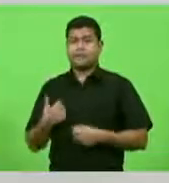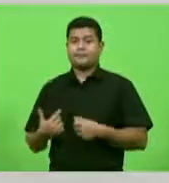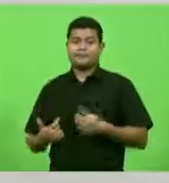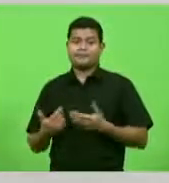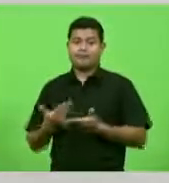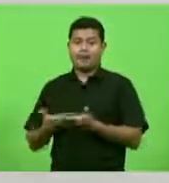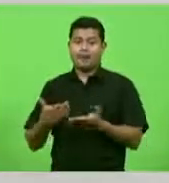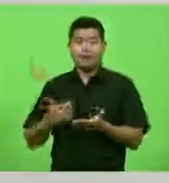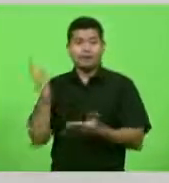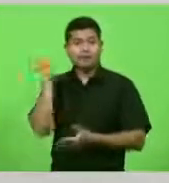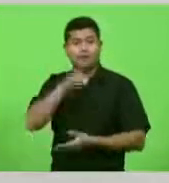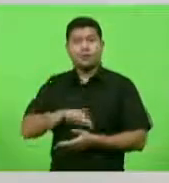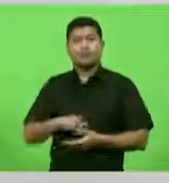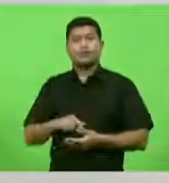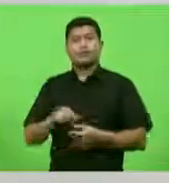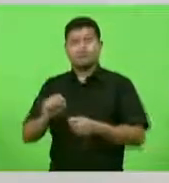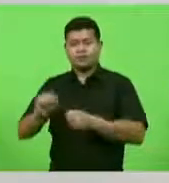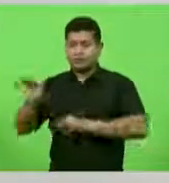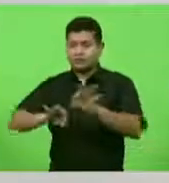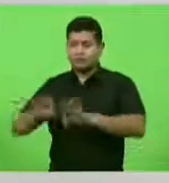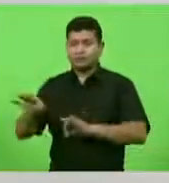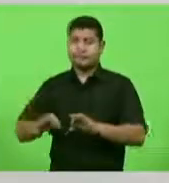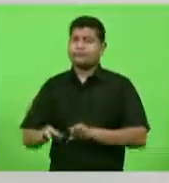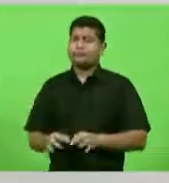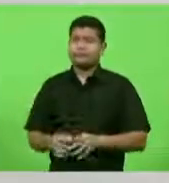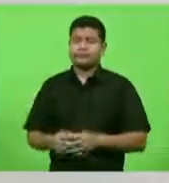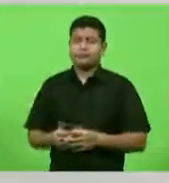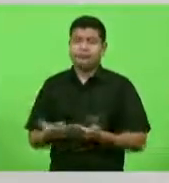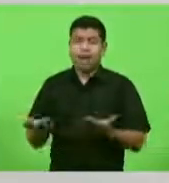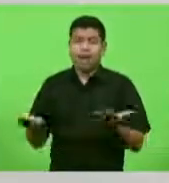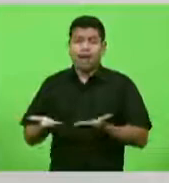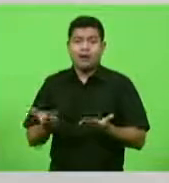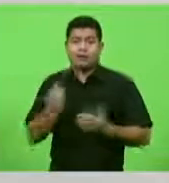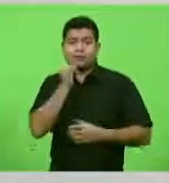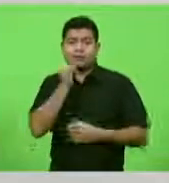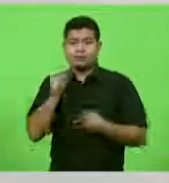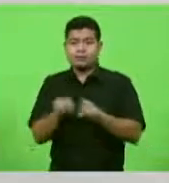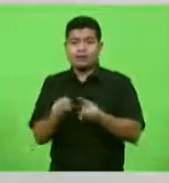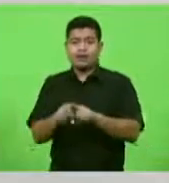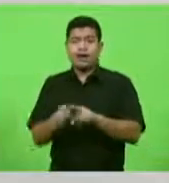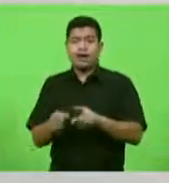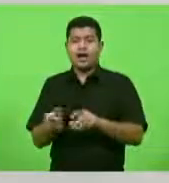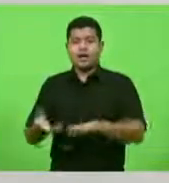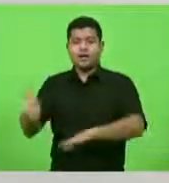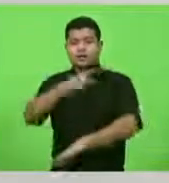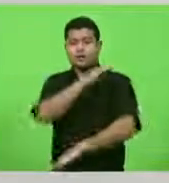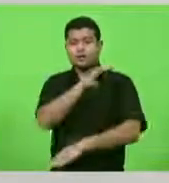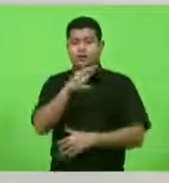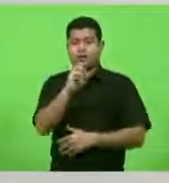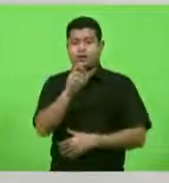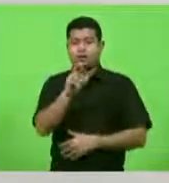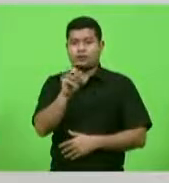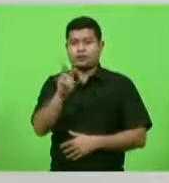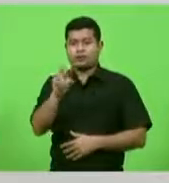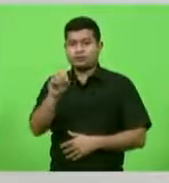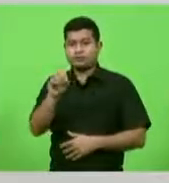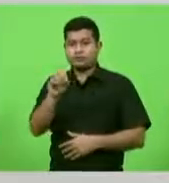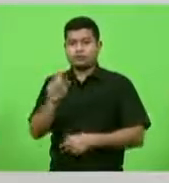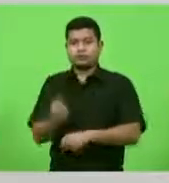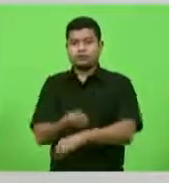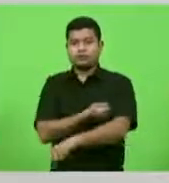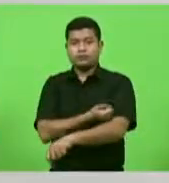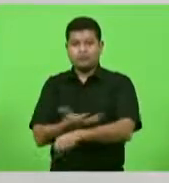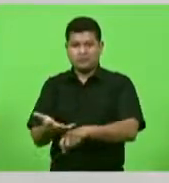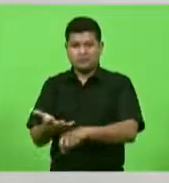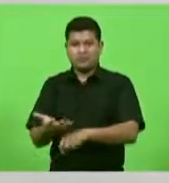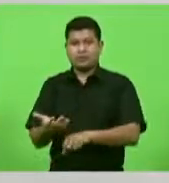obras, a Serra do Corvo Branco, que estava prestes aí à sua listação, a rodovia Santa Rosa